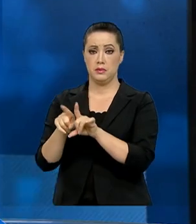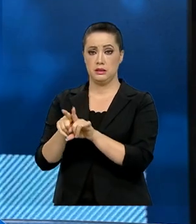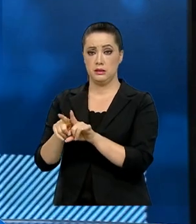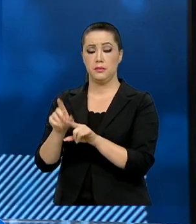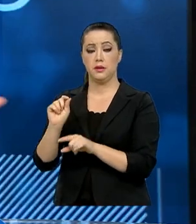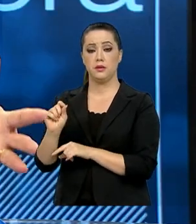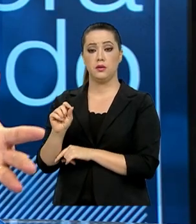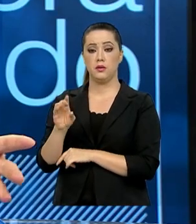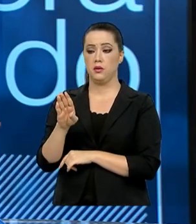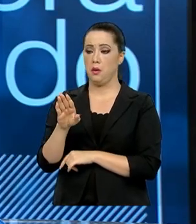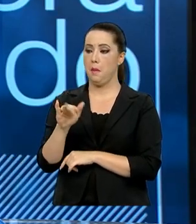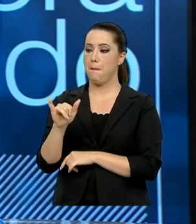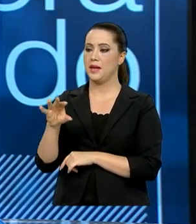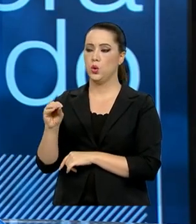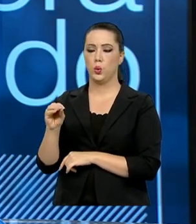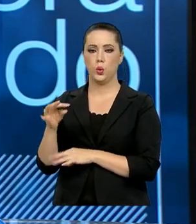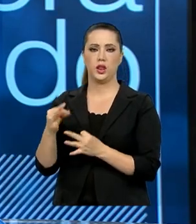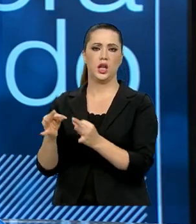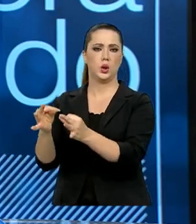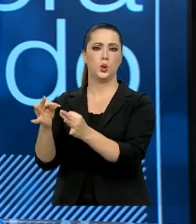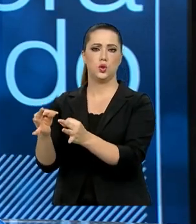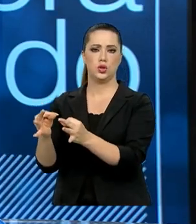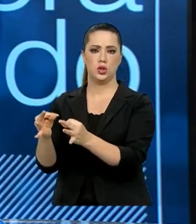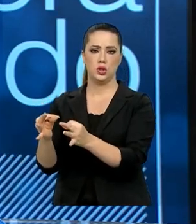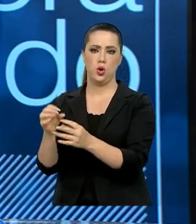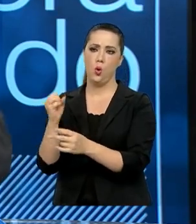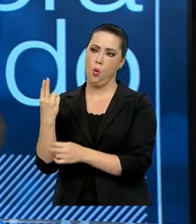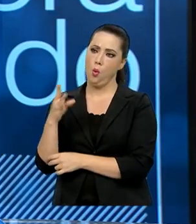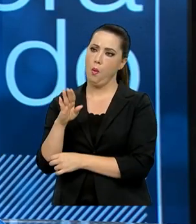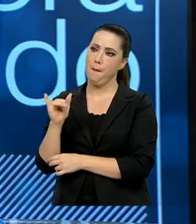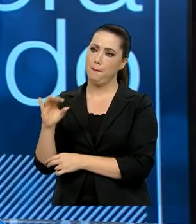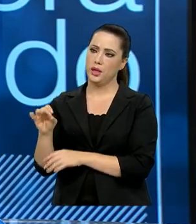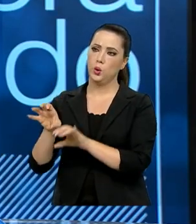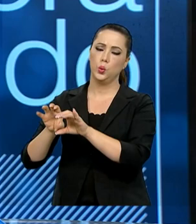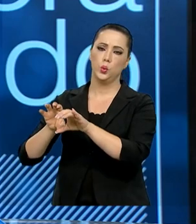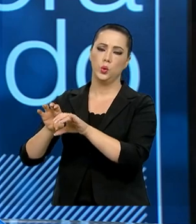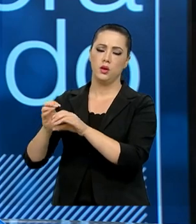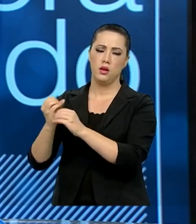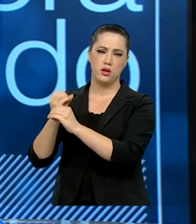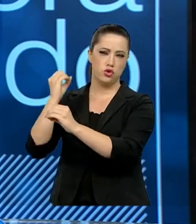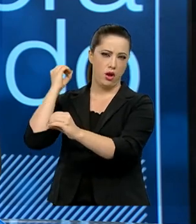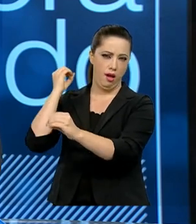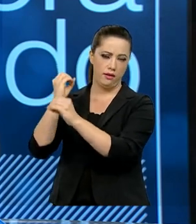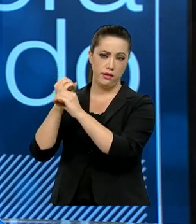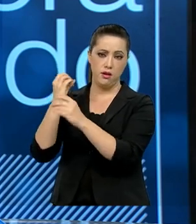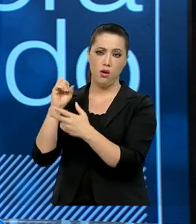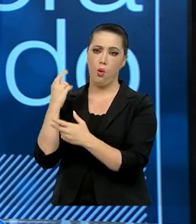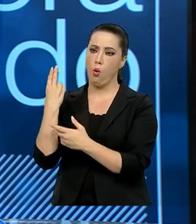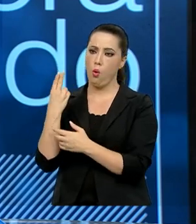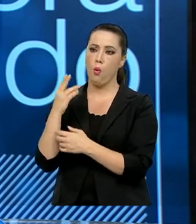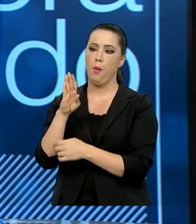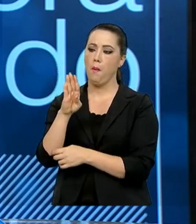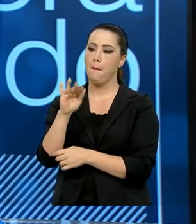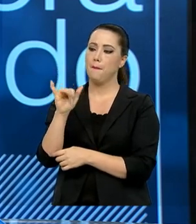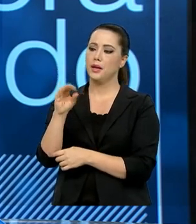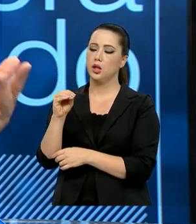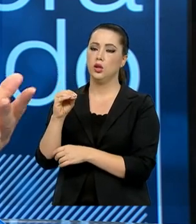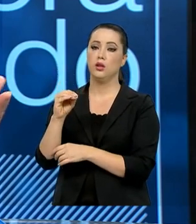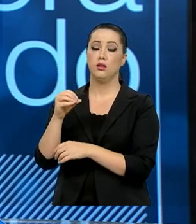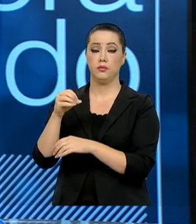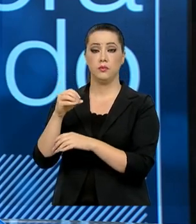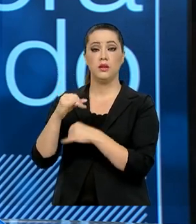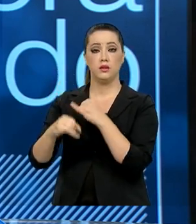biotecnologia, bioengenharia, bioinformática, ou seja, configurando a área de